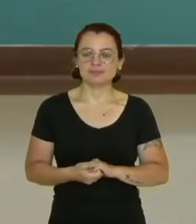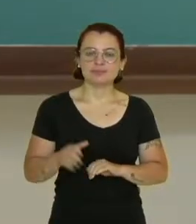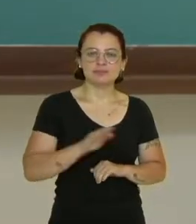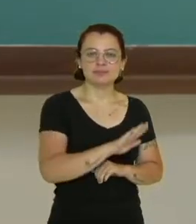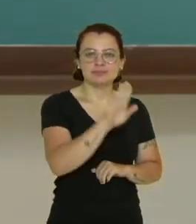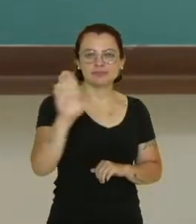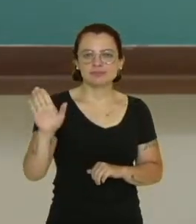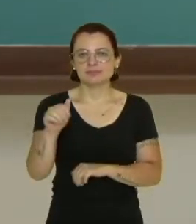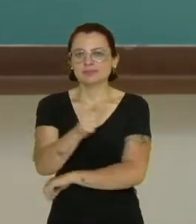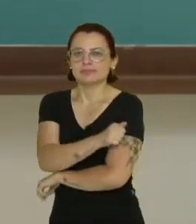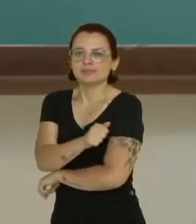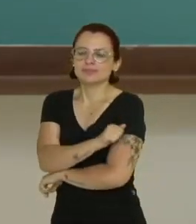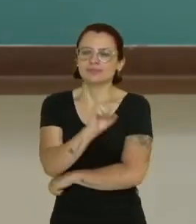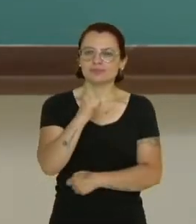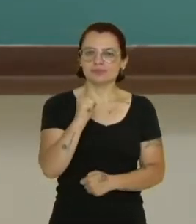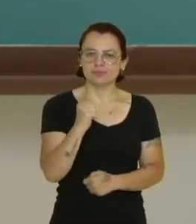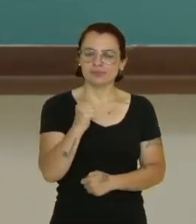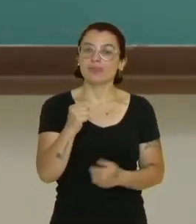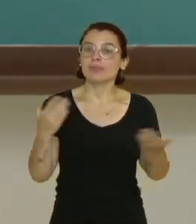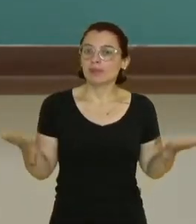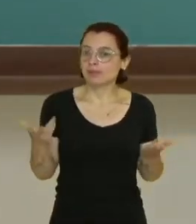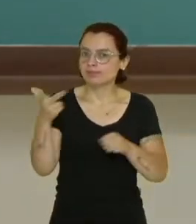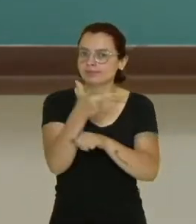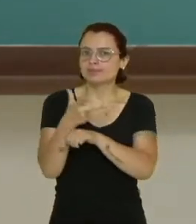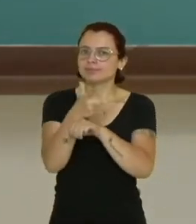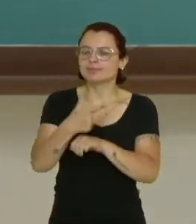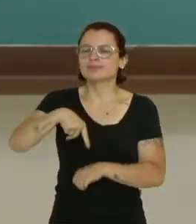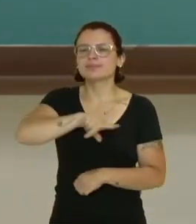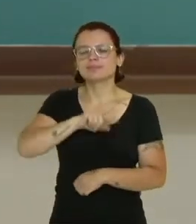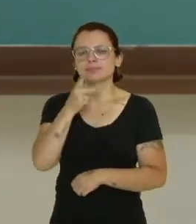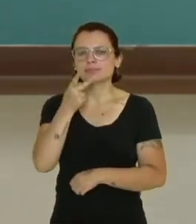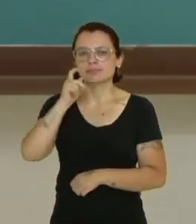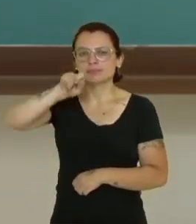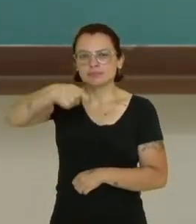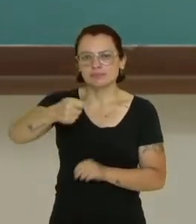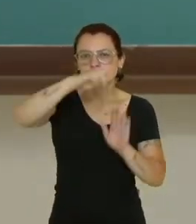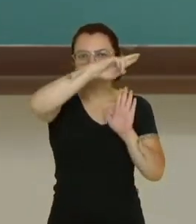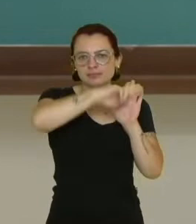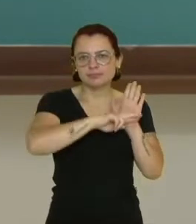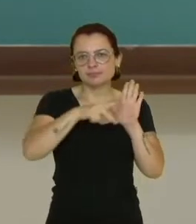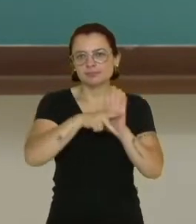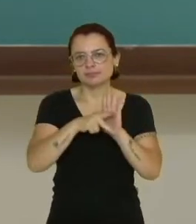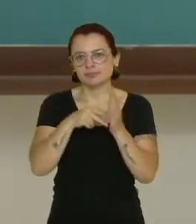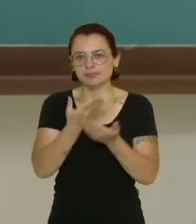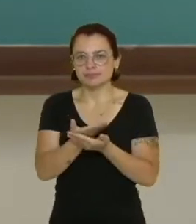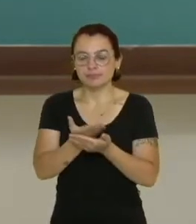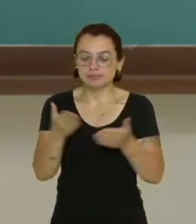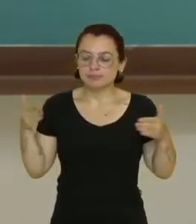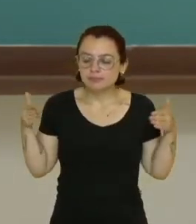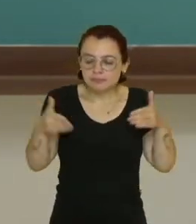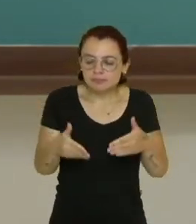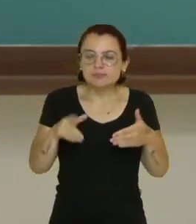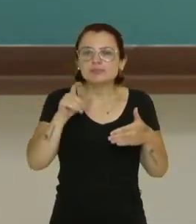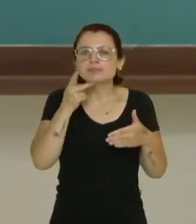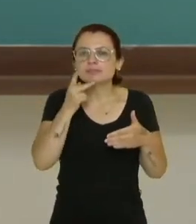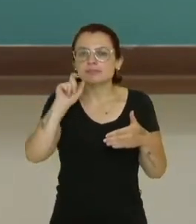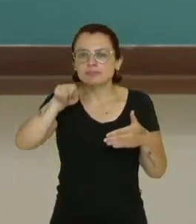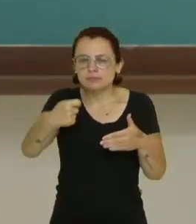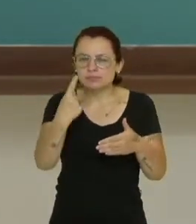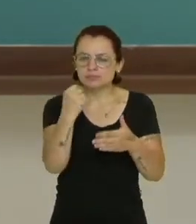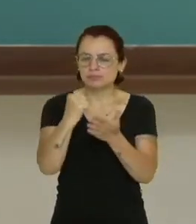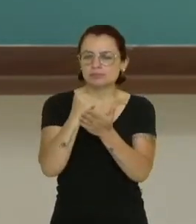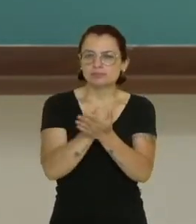Olá, estudante do oitavo ano! Nesse vídeo vamos falar sobre o regimento escolar, mais especificamente vamos falar sobre um documento muito